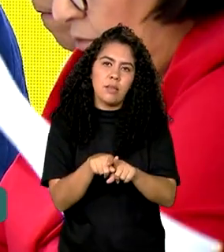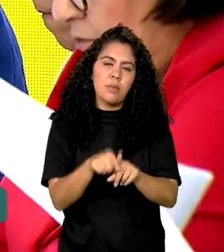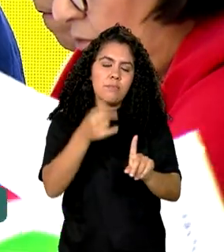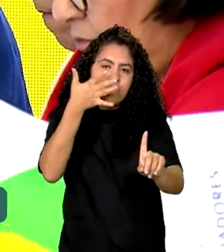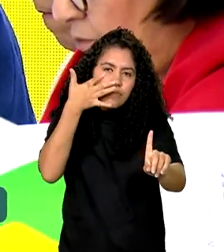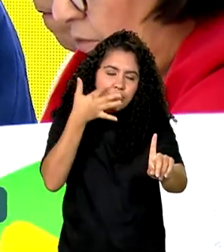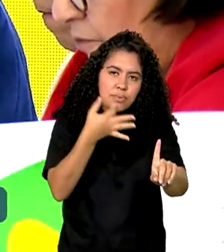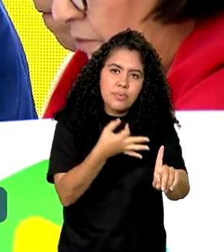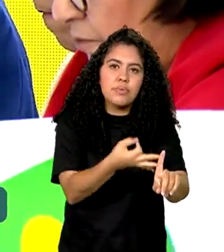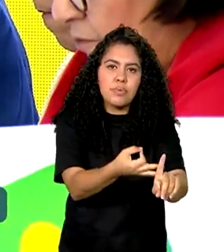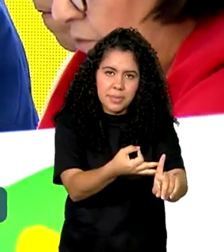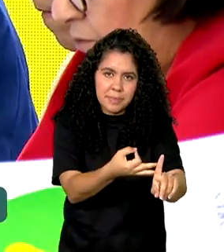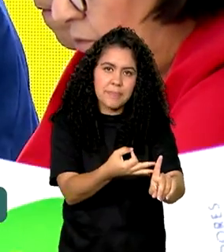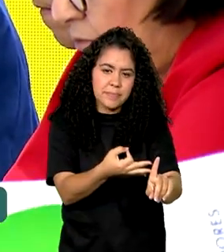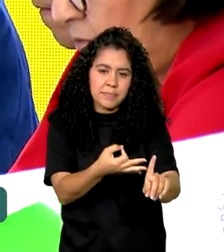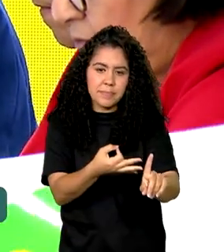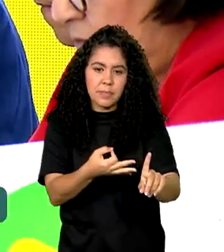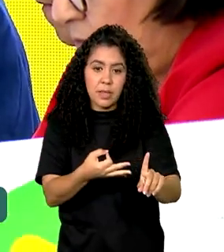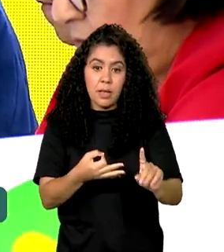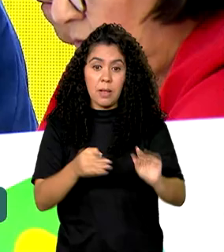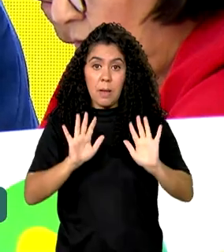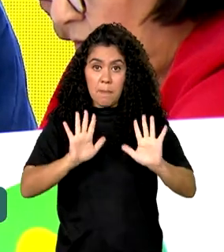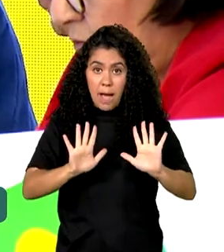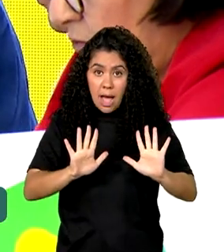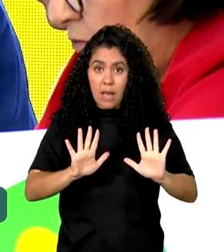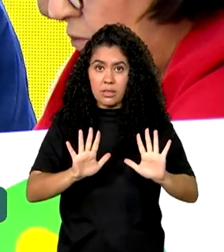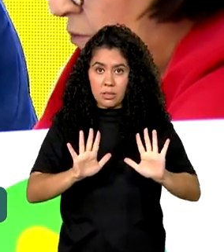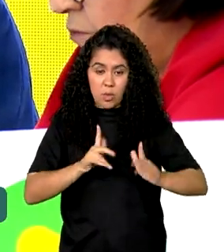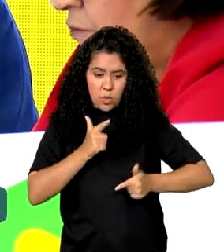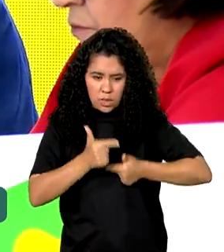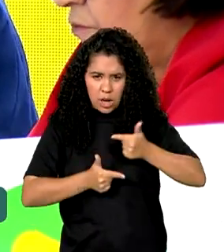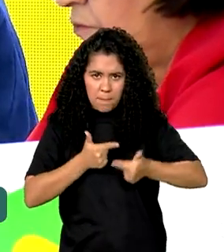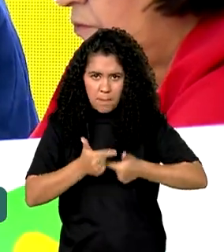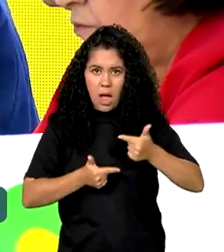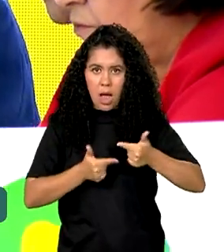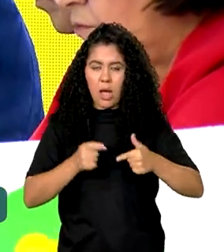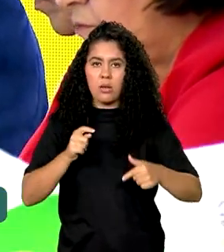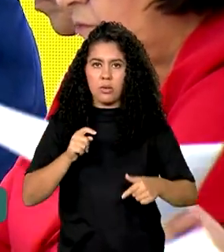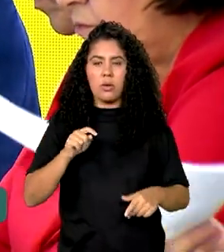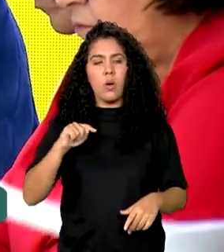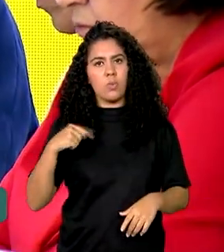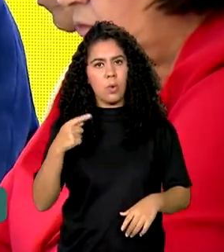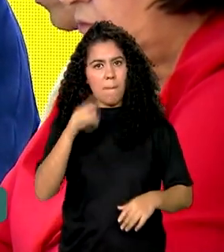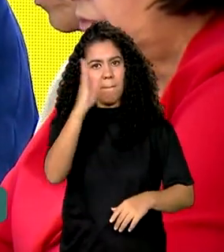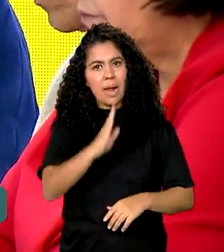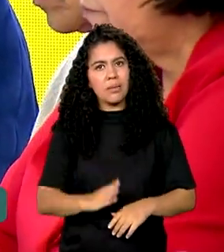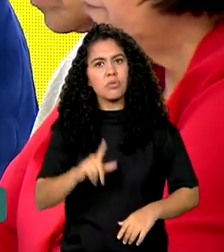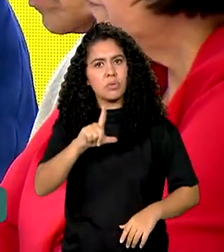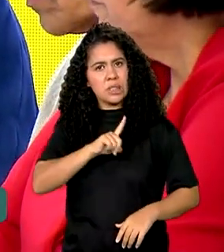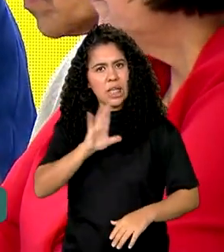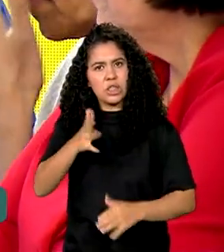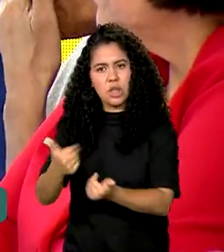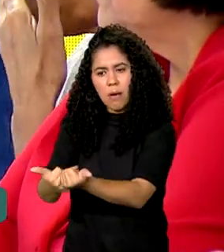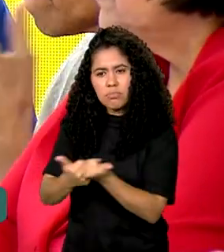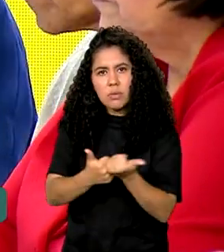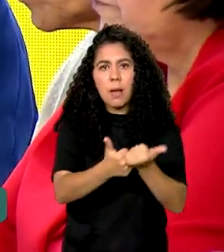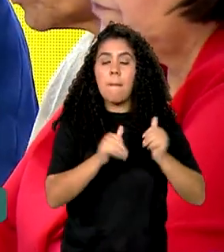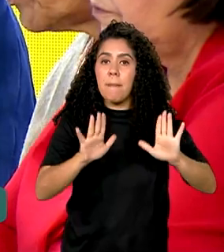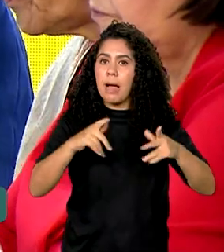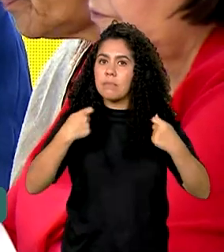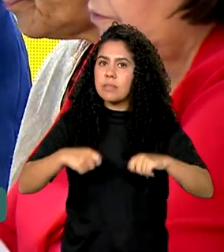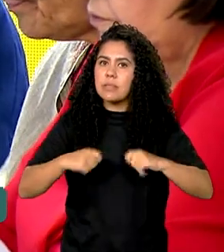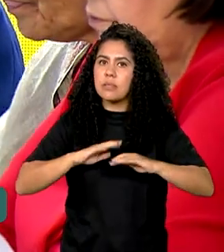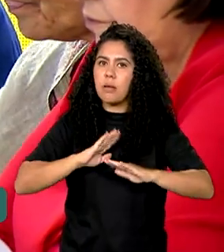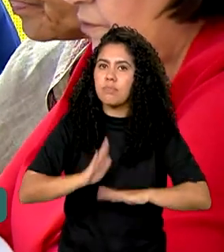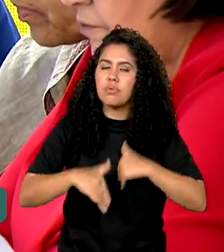precisam de cuidados. Nesse trabalho, o Brasil tem já uma rede e precisa avançar no